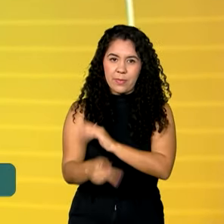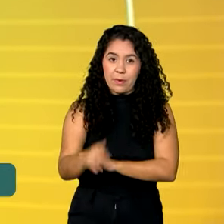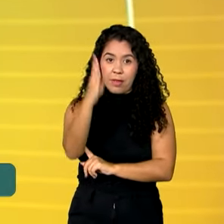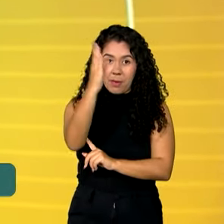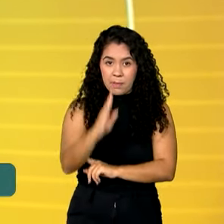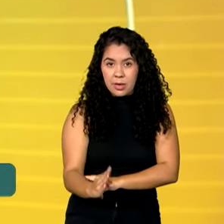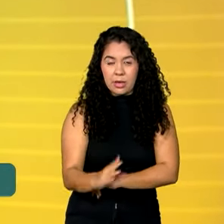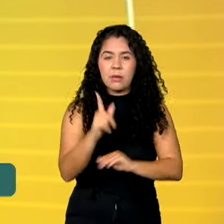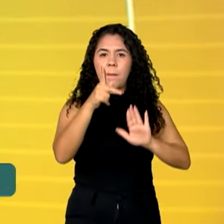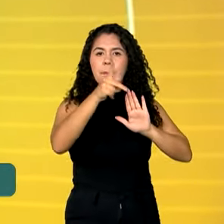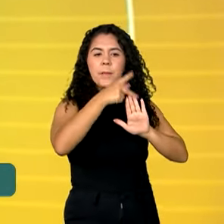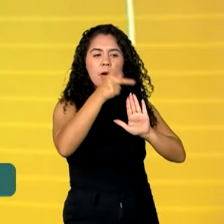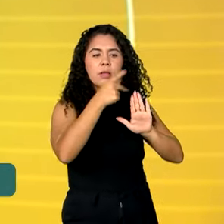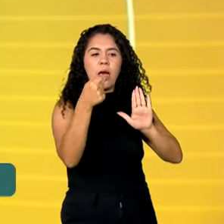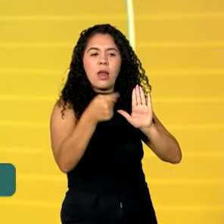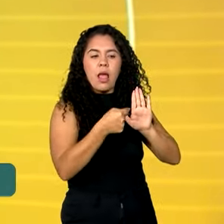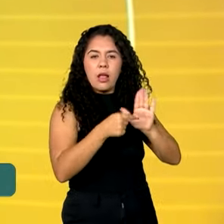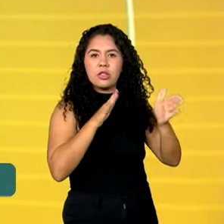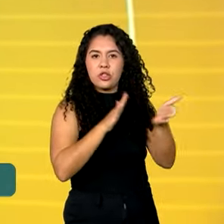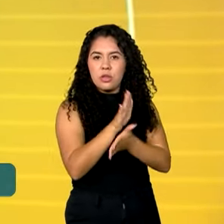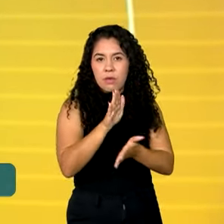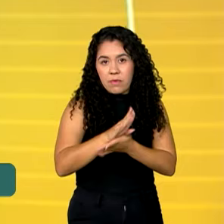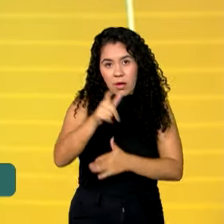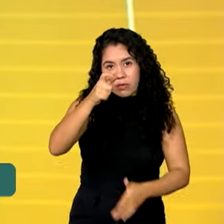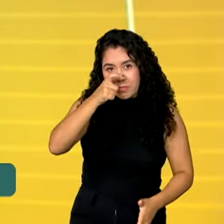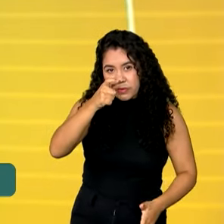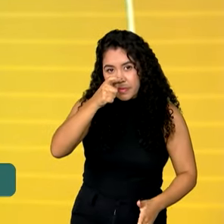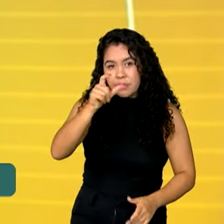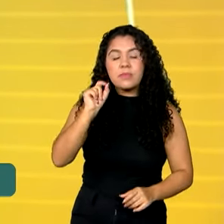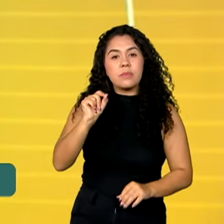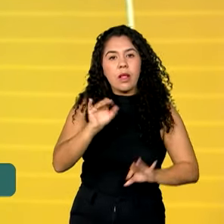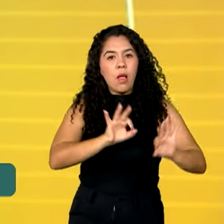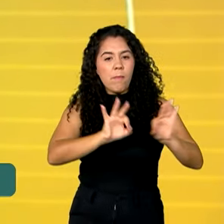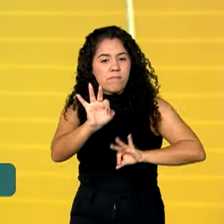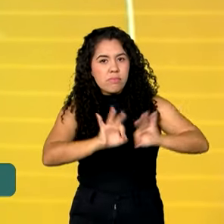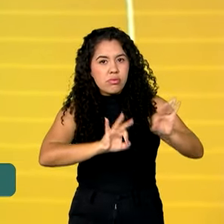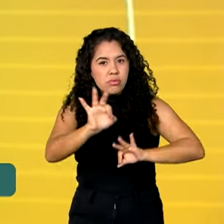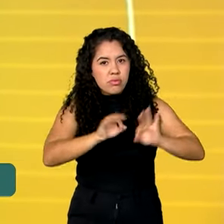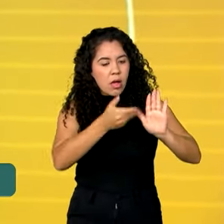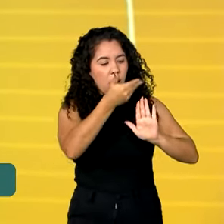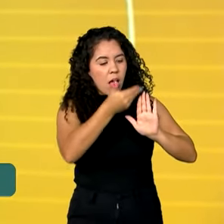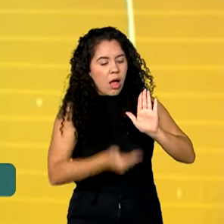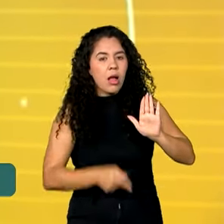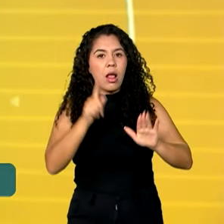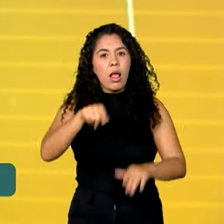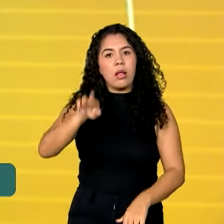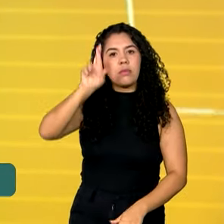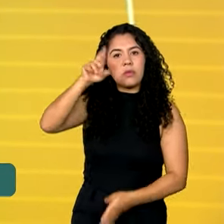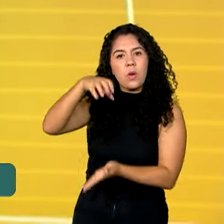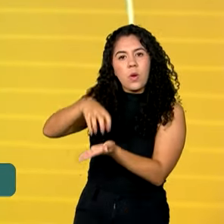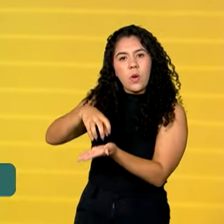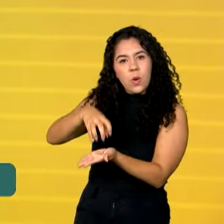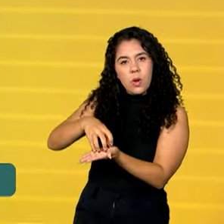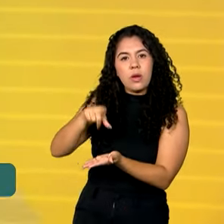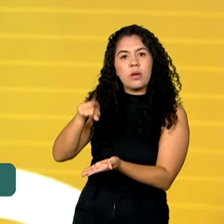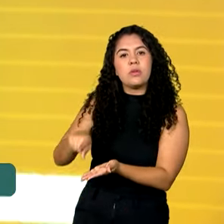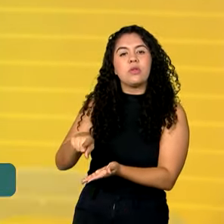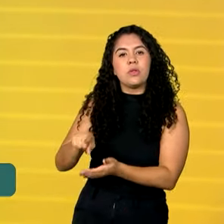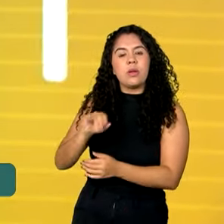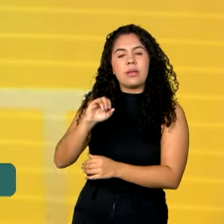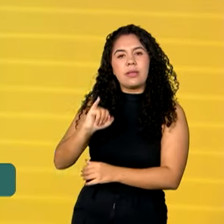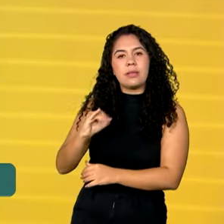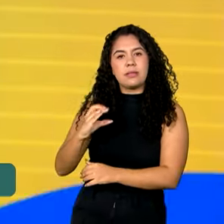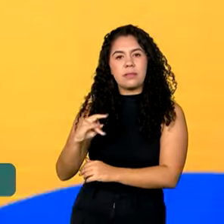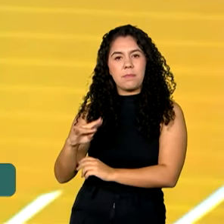Segundo uma portaria publicada no Diário Oficial da União, a elaboração do plano cabe ao Instituto Chico Mendes, de conservação